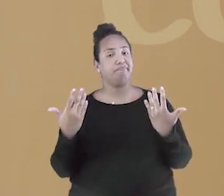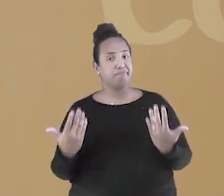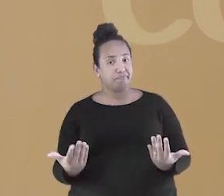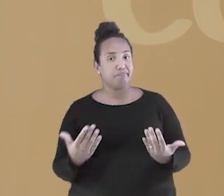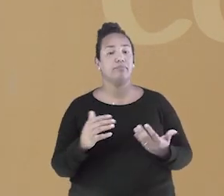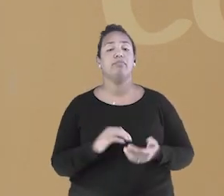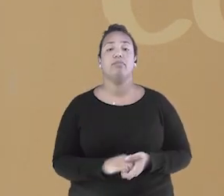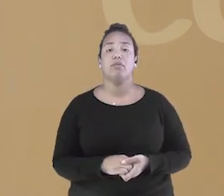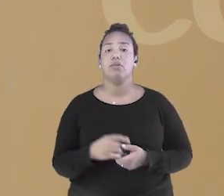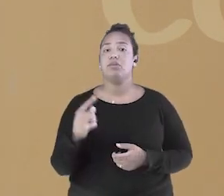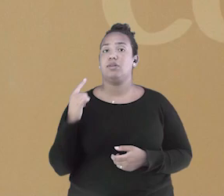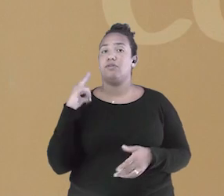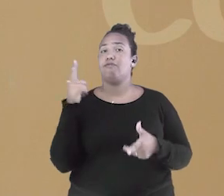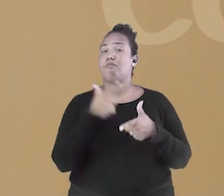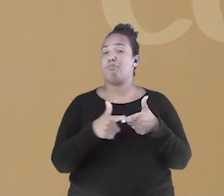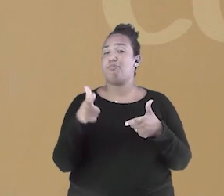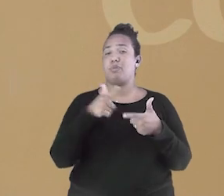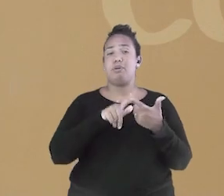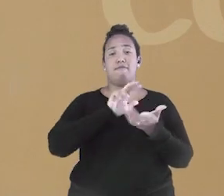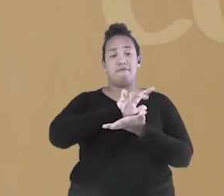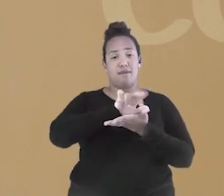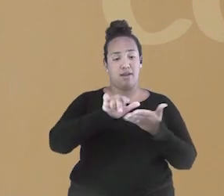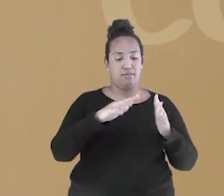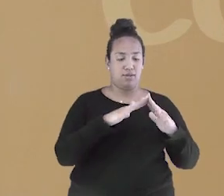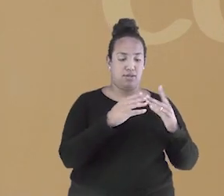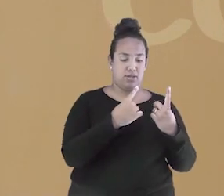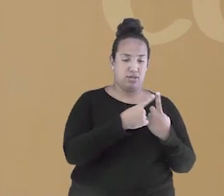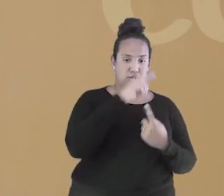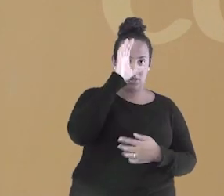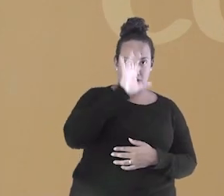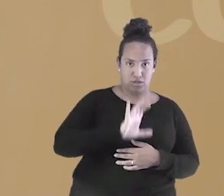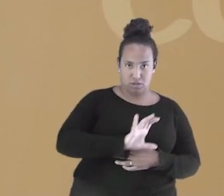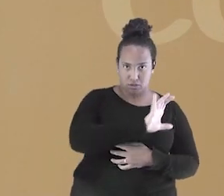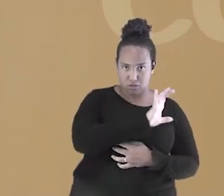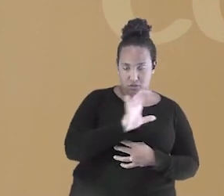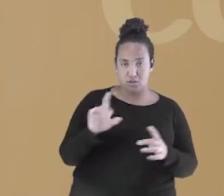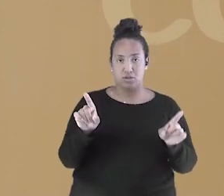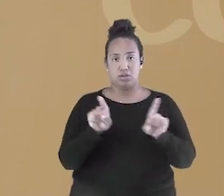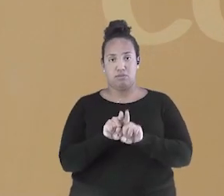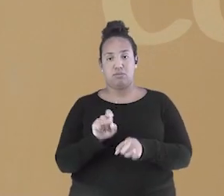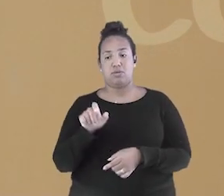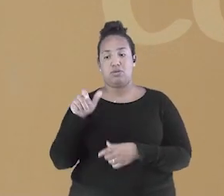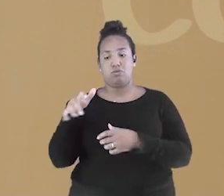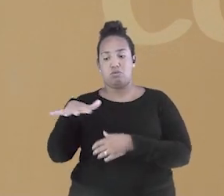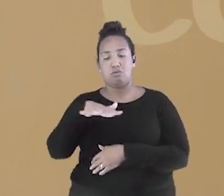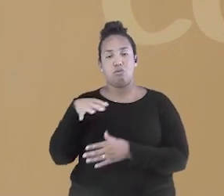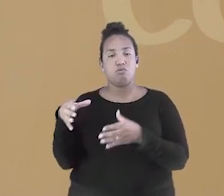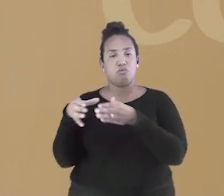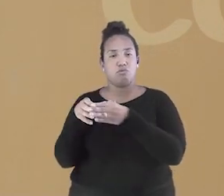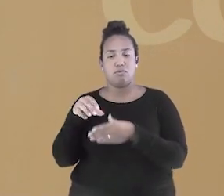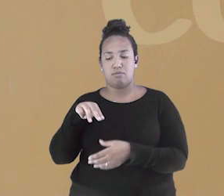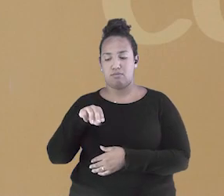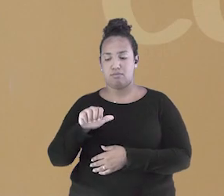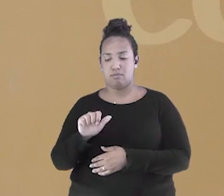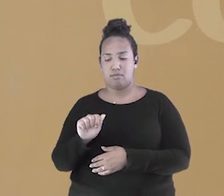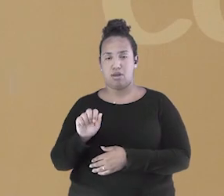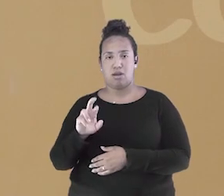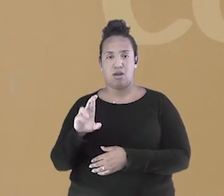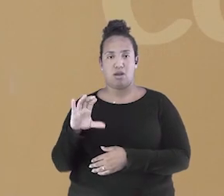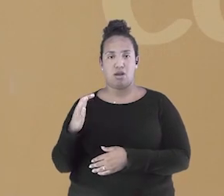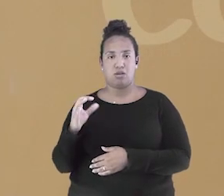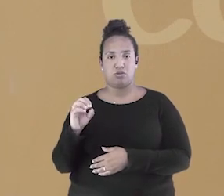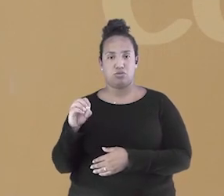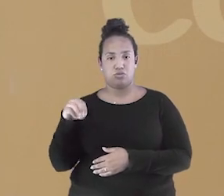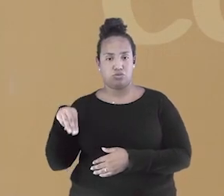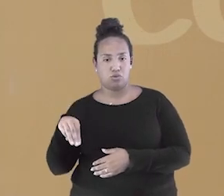choques entre a Igreja Católica e a maçonaria, que é uma organização fraterna. Diante disso, o Papa Pio IX